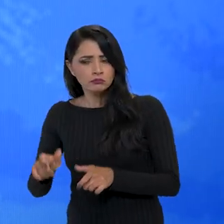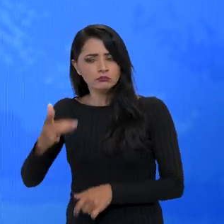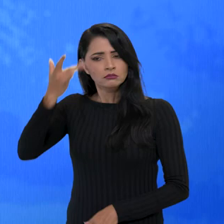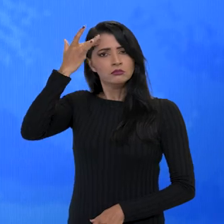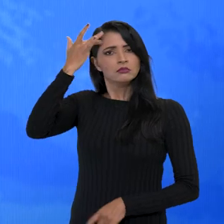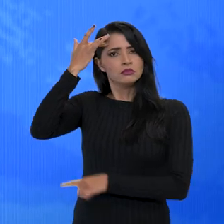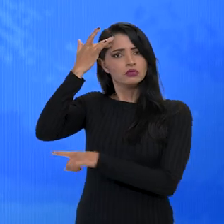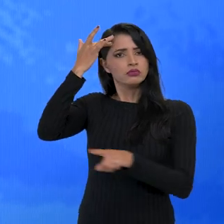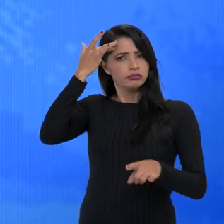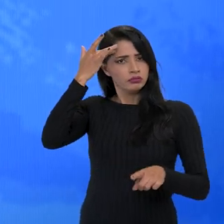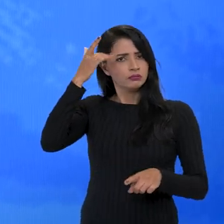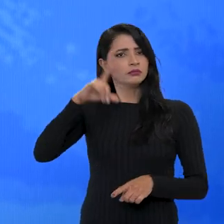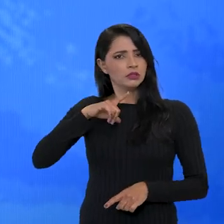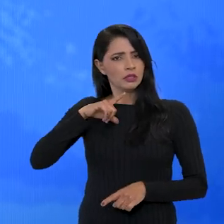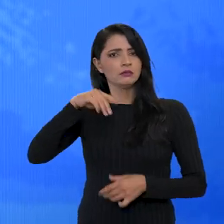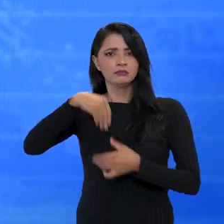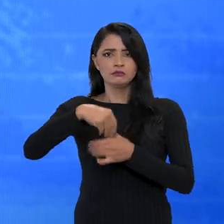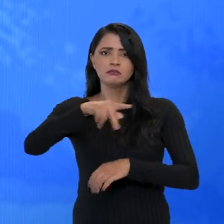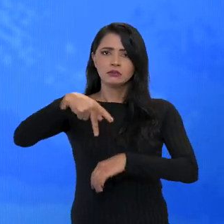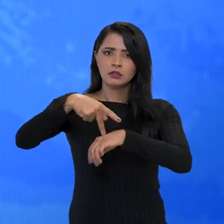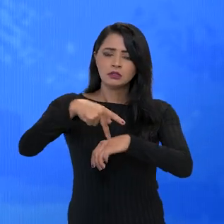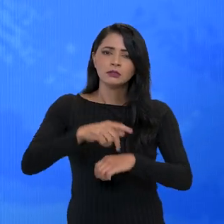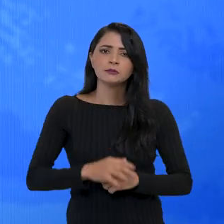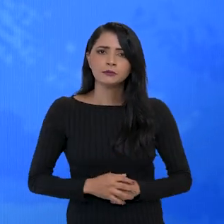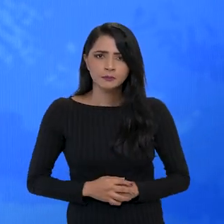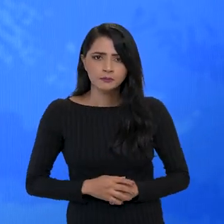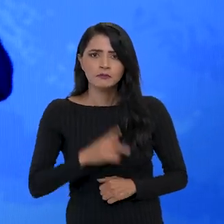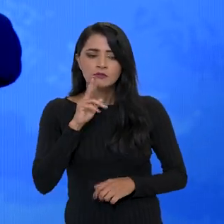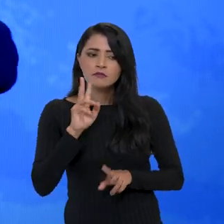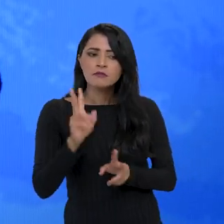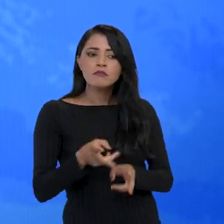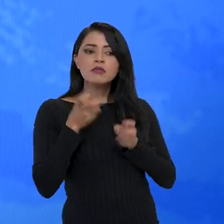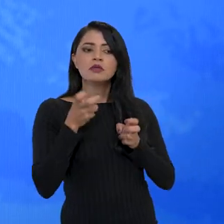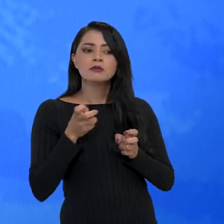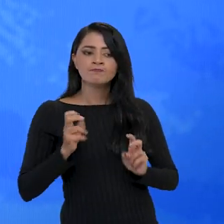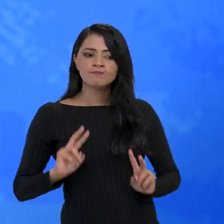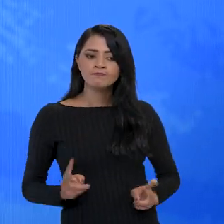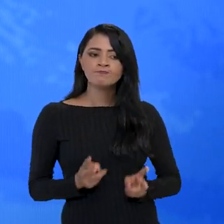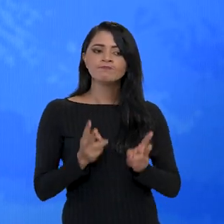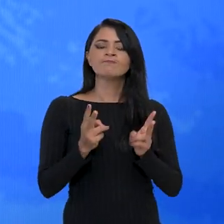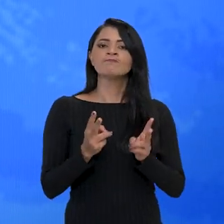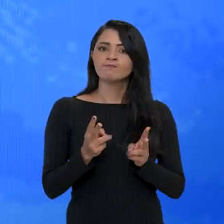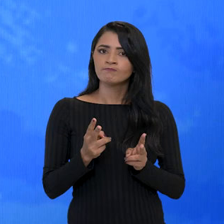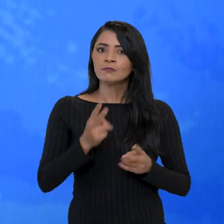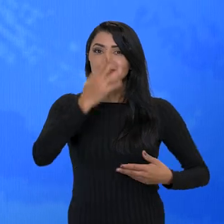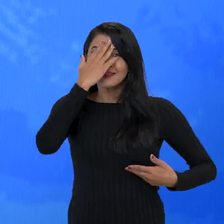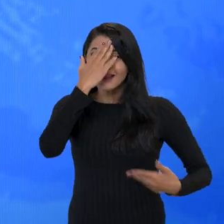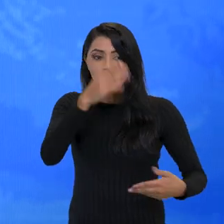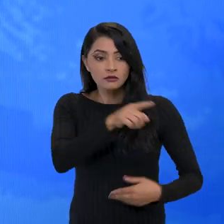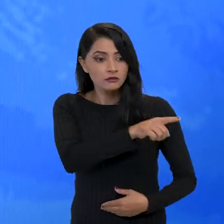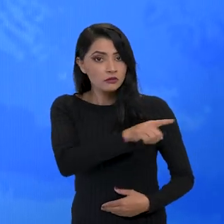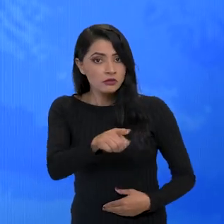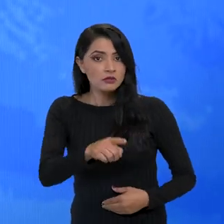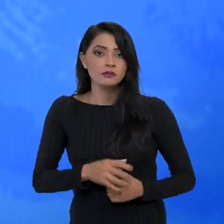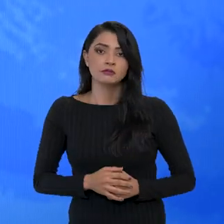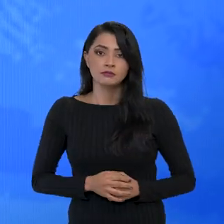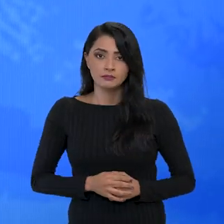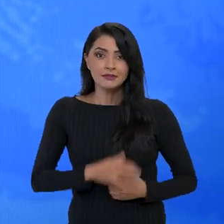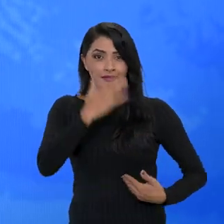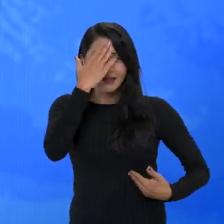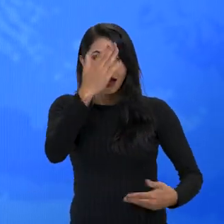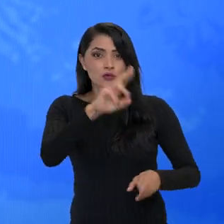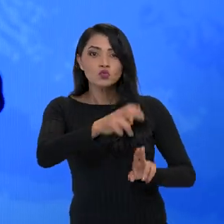brasileira de boa férias de país que não reconheça que graças a vocês,